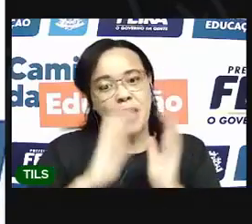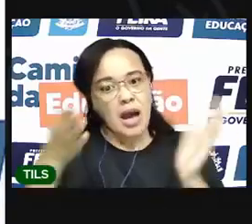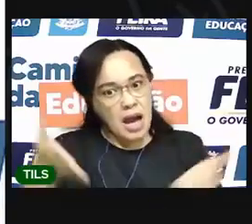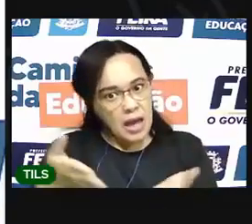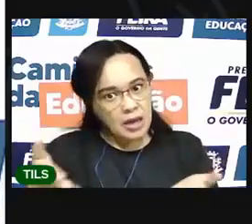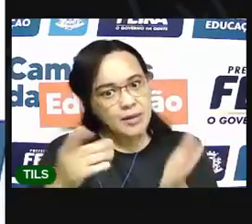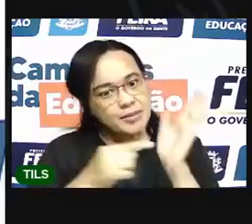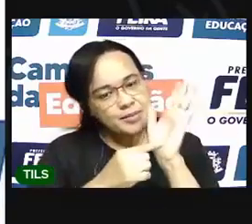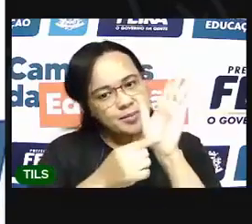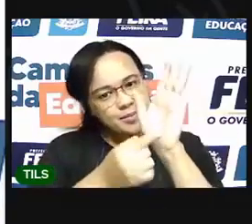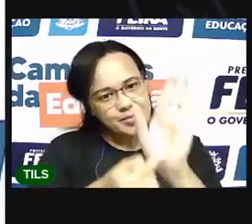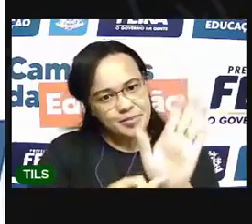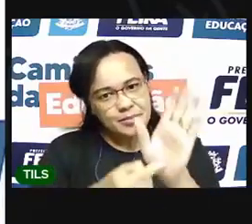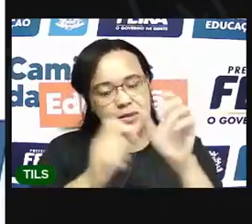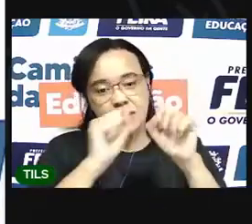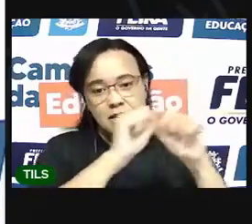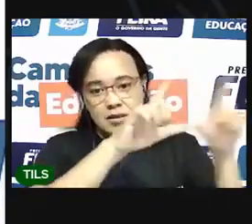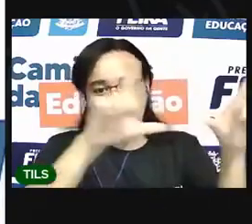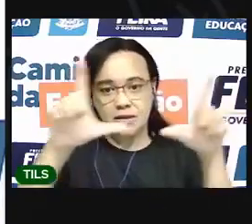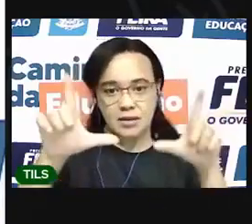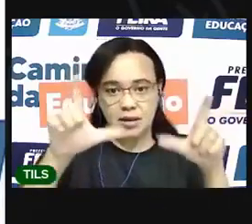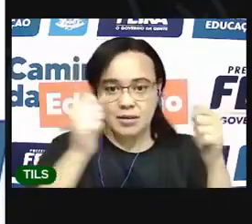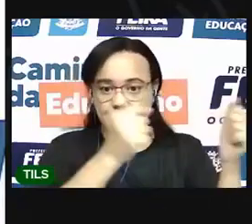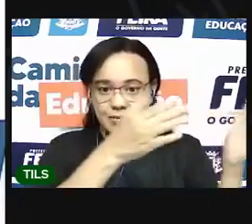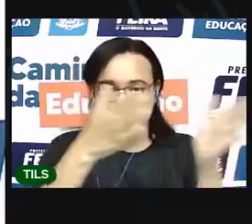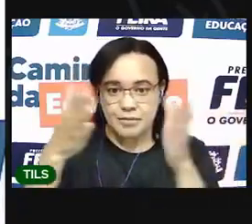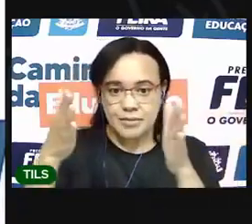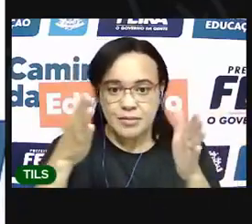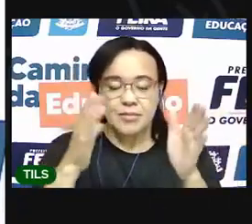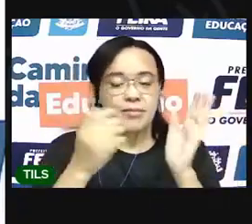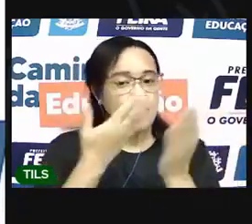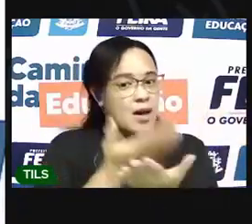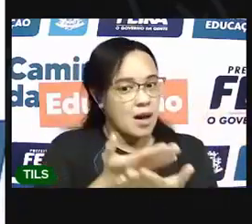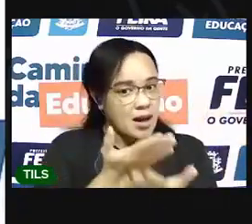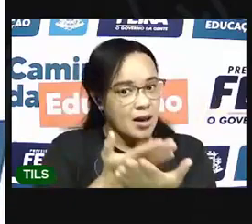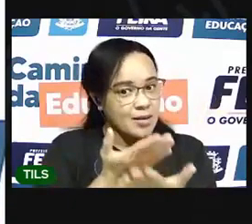né, o nosso slide da apresentação de hoje, a nossa aula.